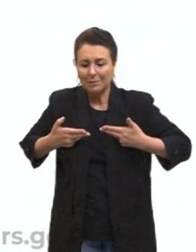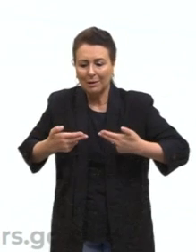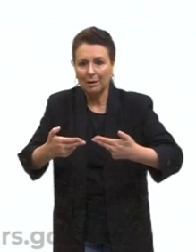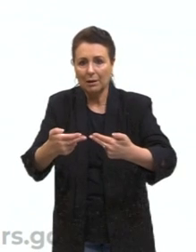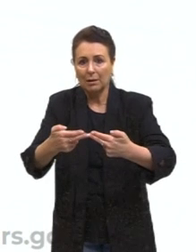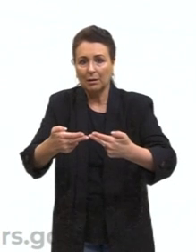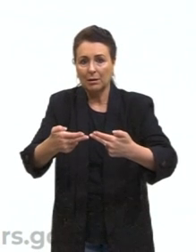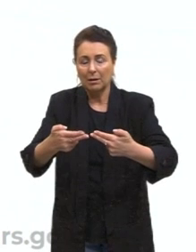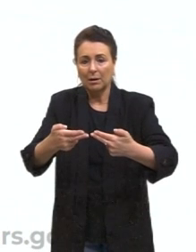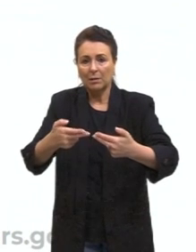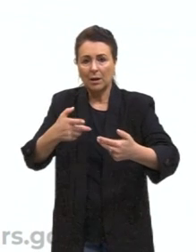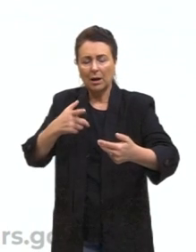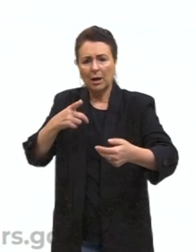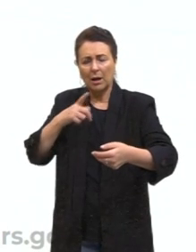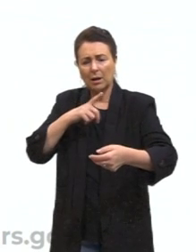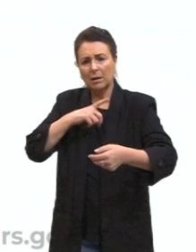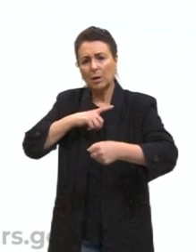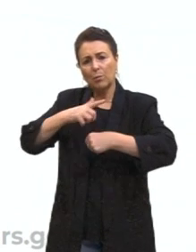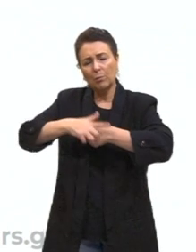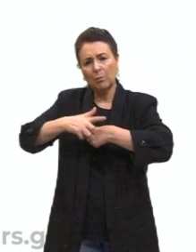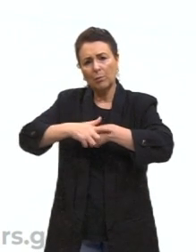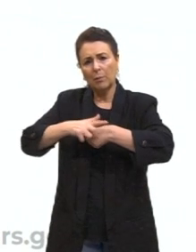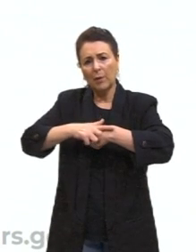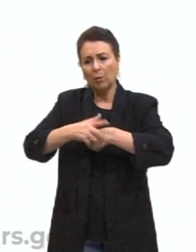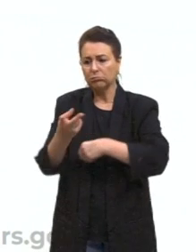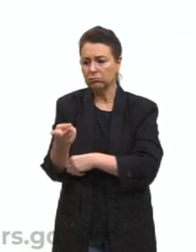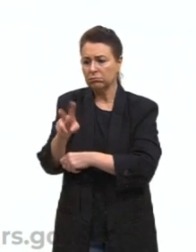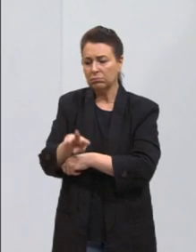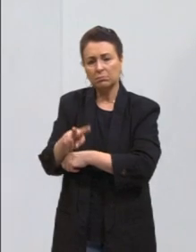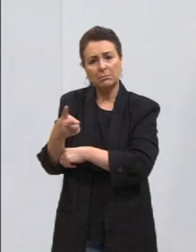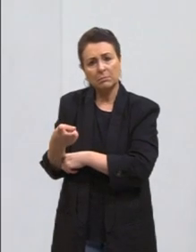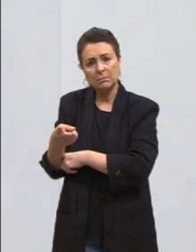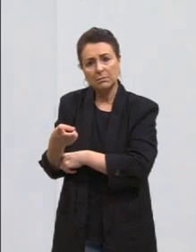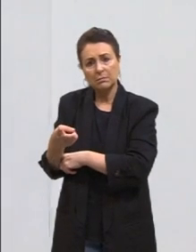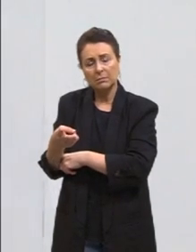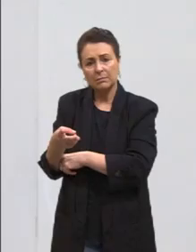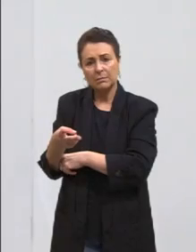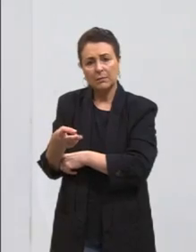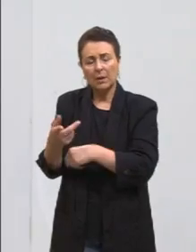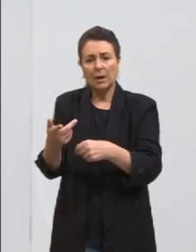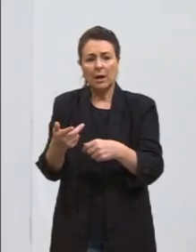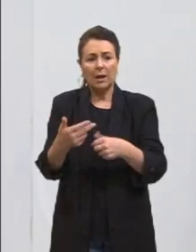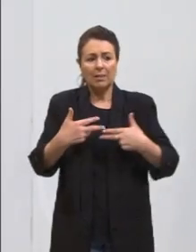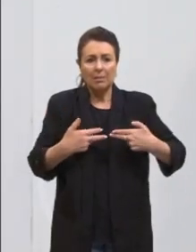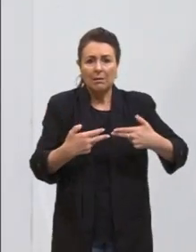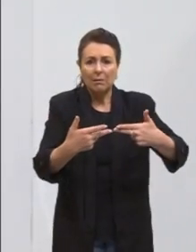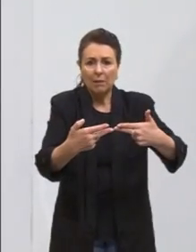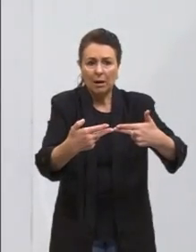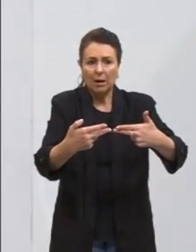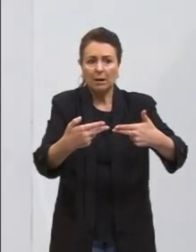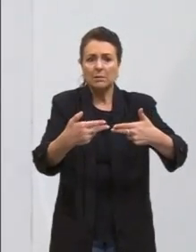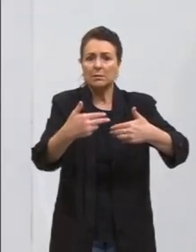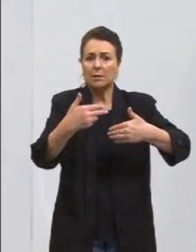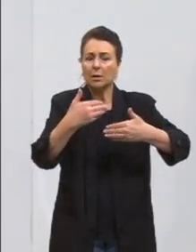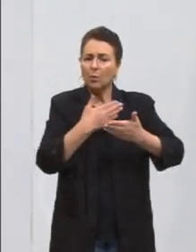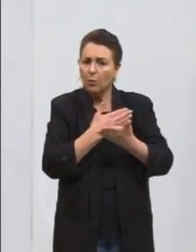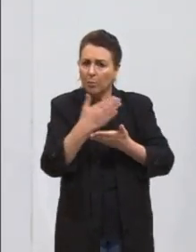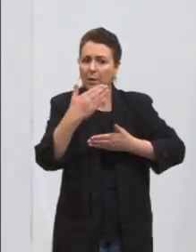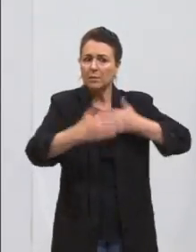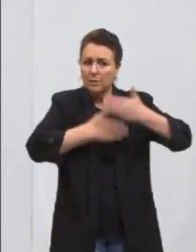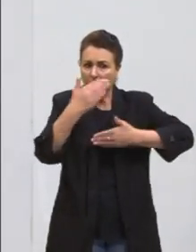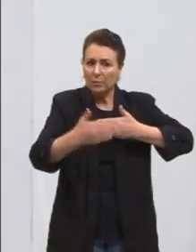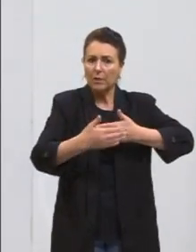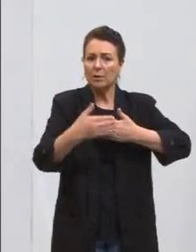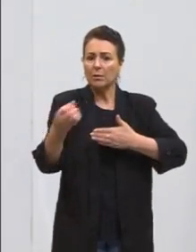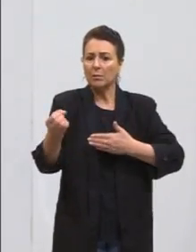guerra exerce um papel ambíguo. Muitas vezes é nas guerras que se desenvolvem inovações.